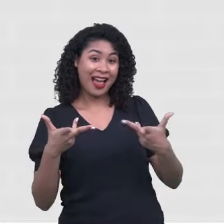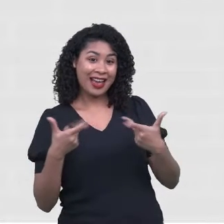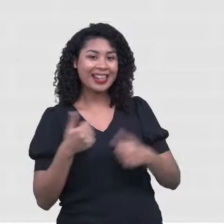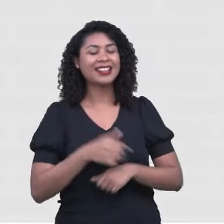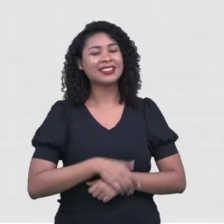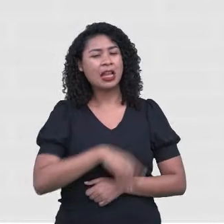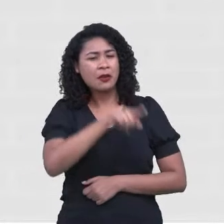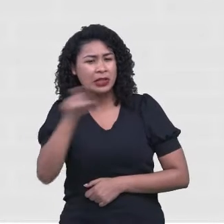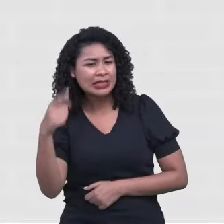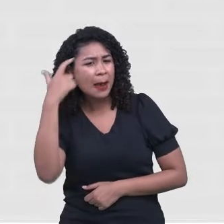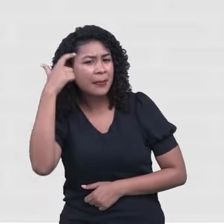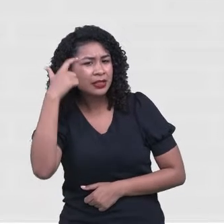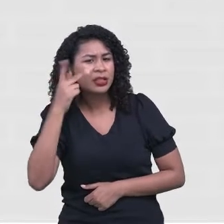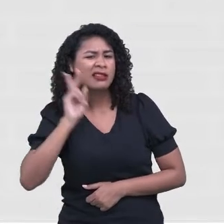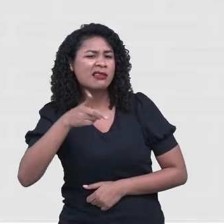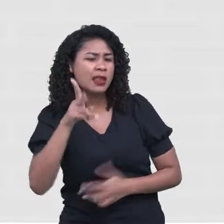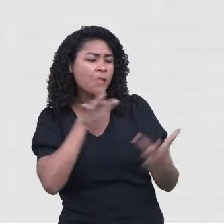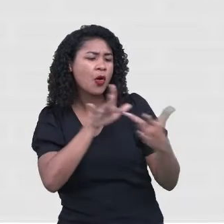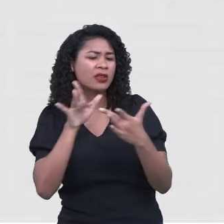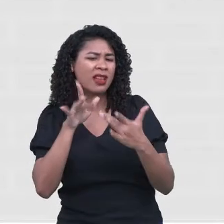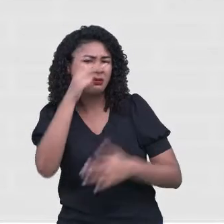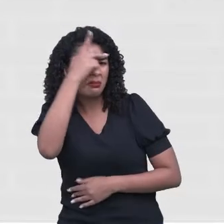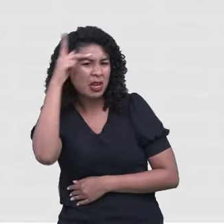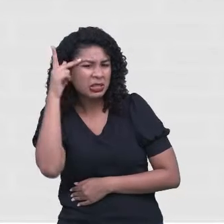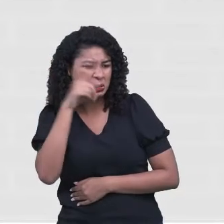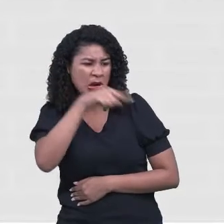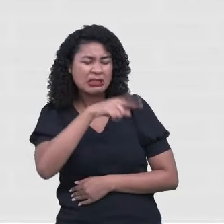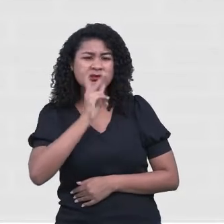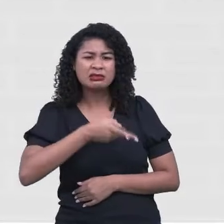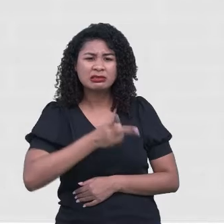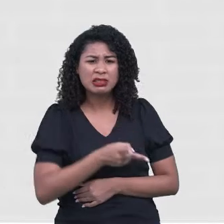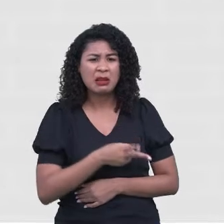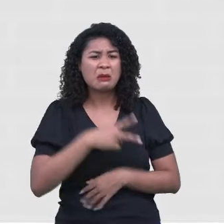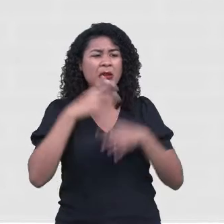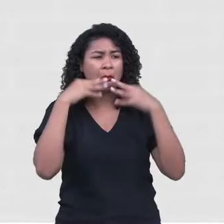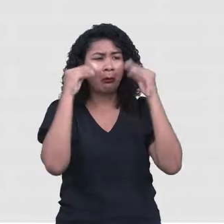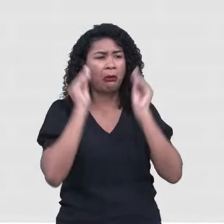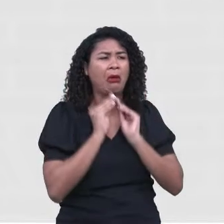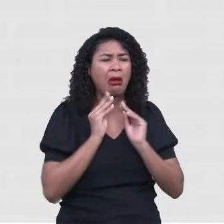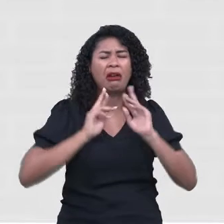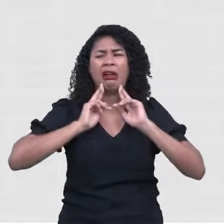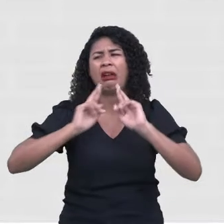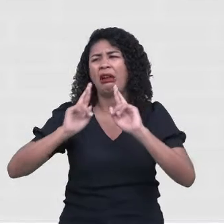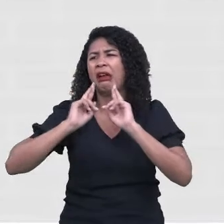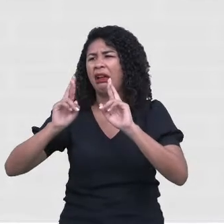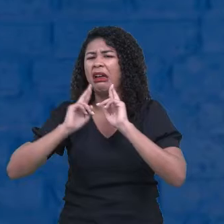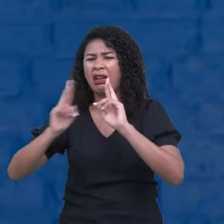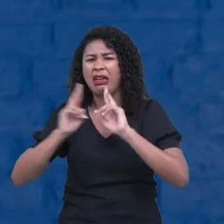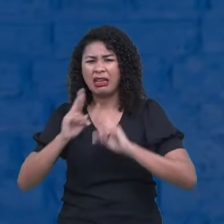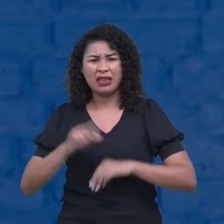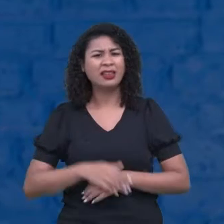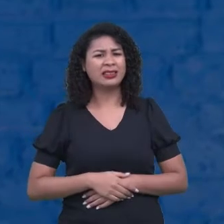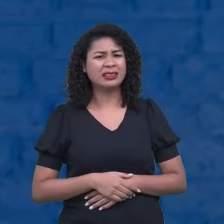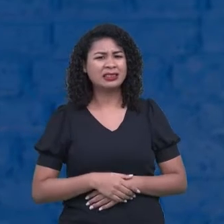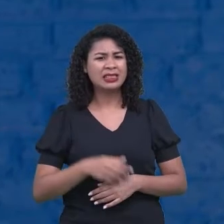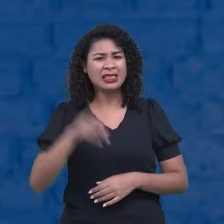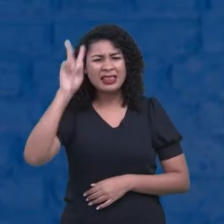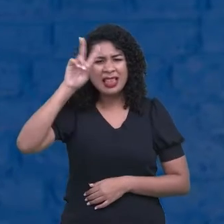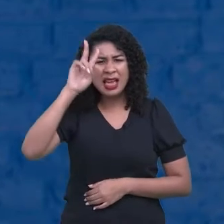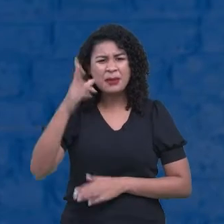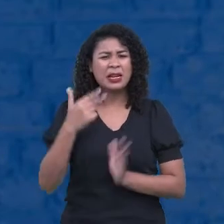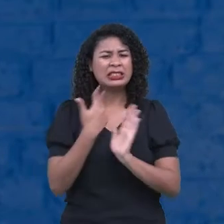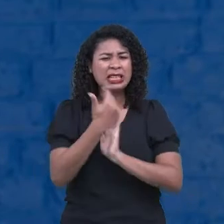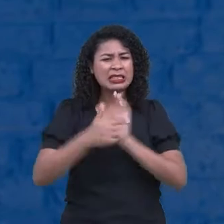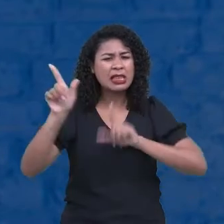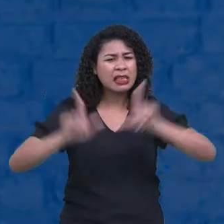pensou, está sempre em contato com pessoas de mau humor, que só sabe reclamar? Sabe aquele uruca do desenho que falava, não vai dar certo